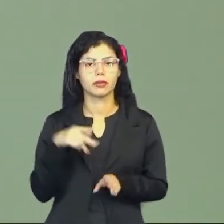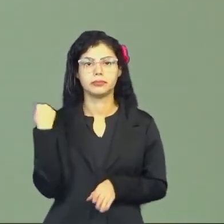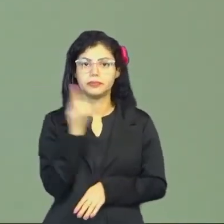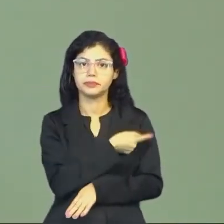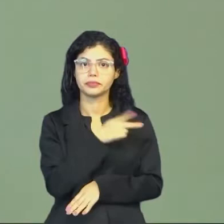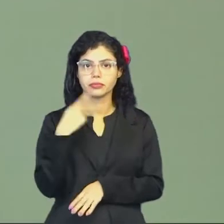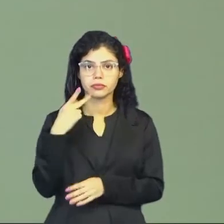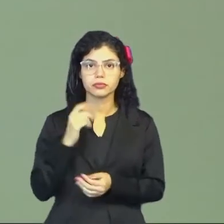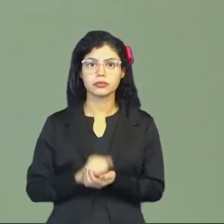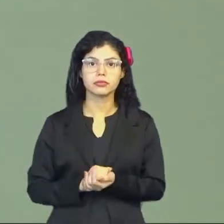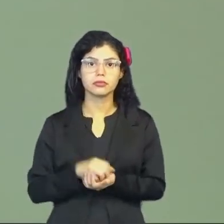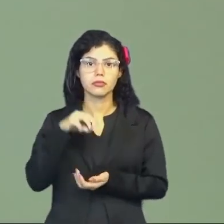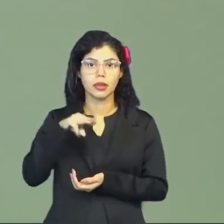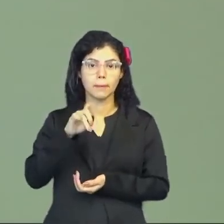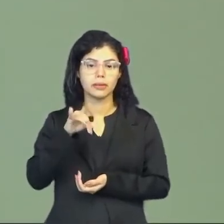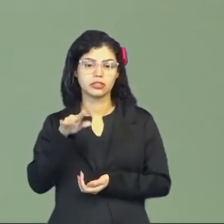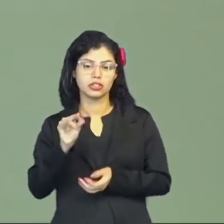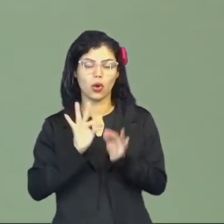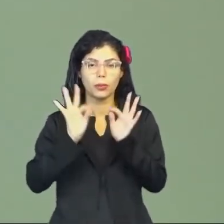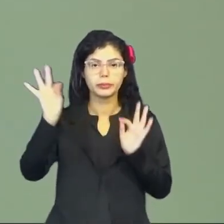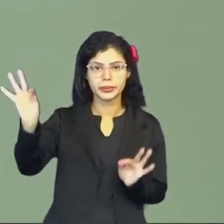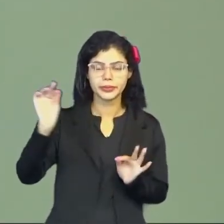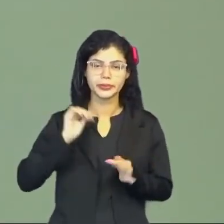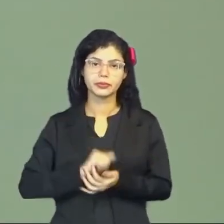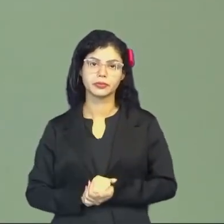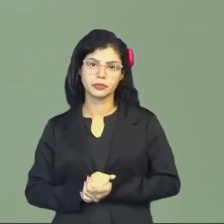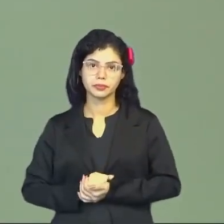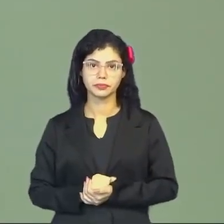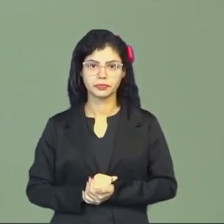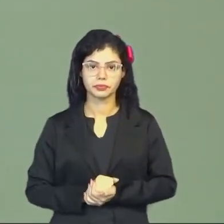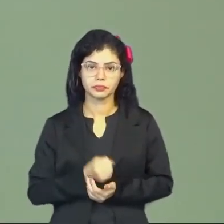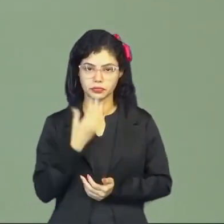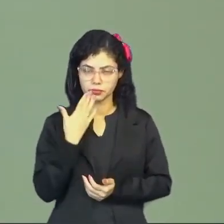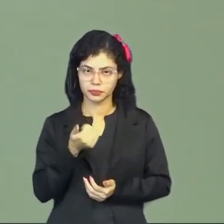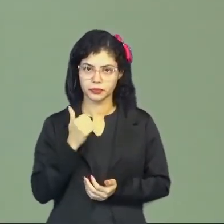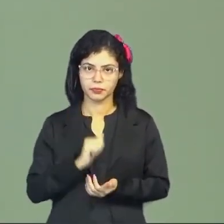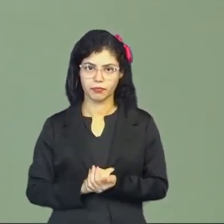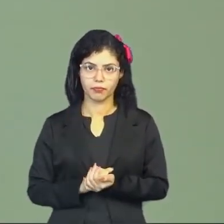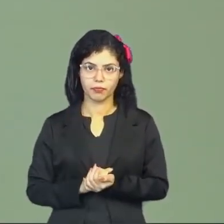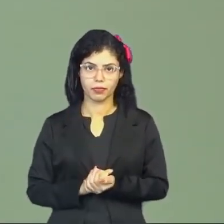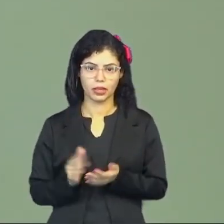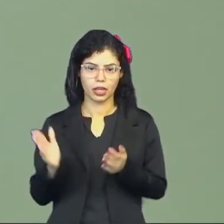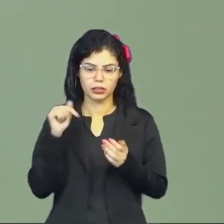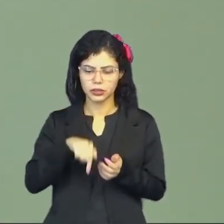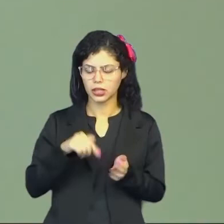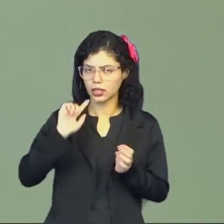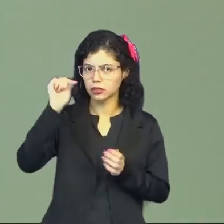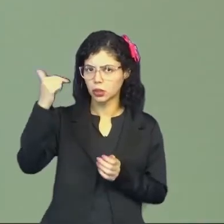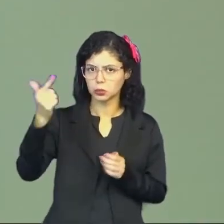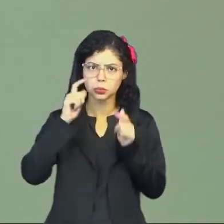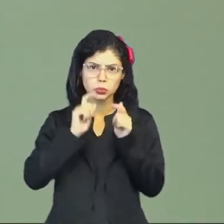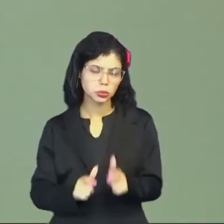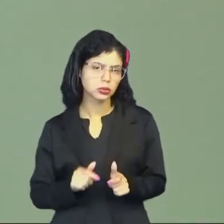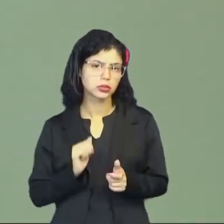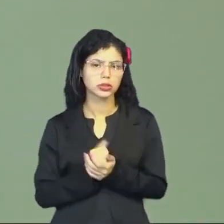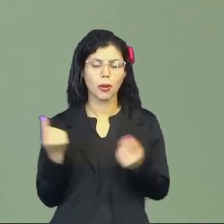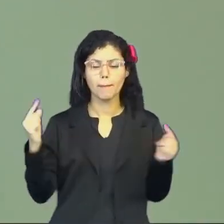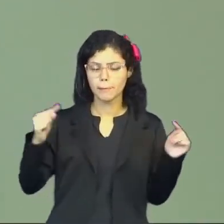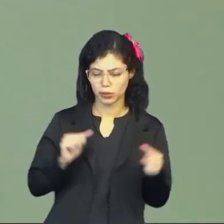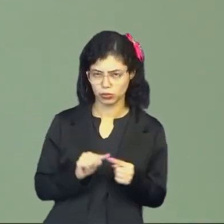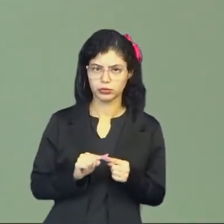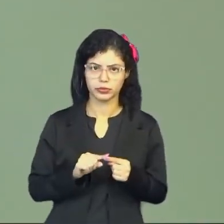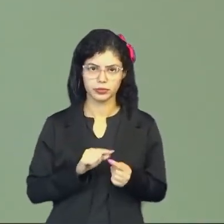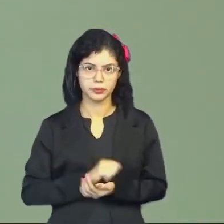vamos falar medida de comprimento. Tá? Daqui é tal lugar. Daqui, próximo.